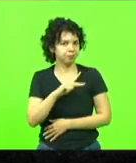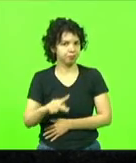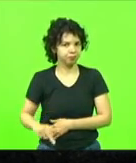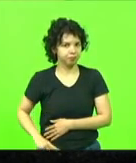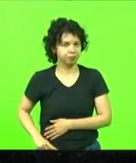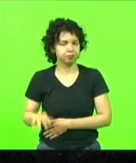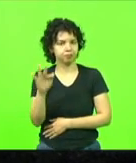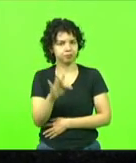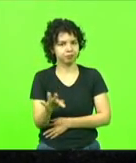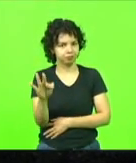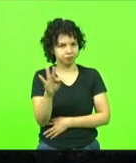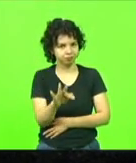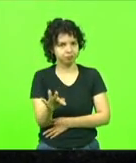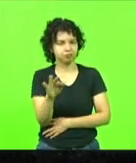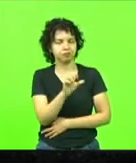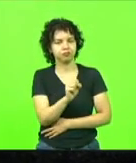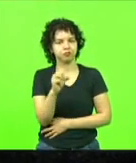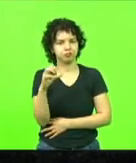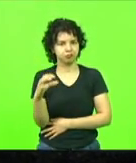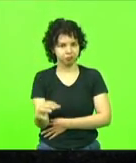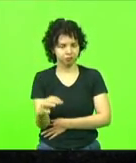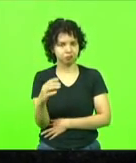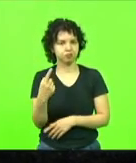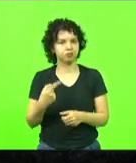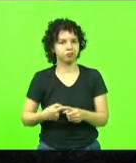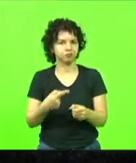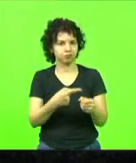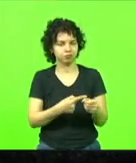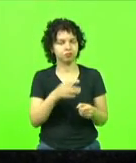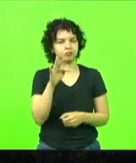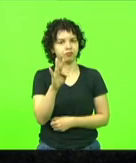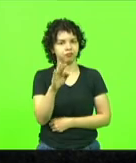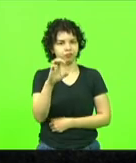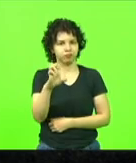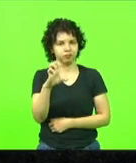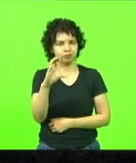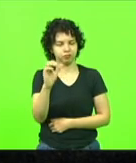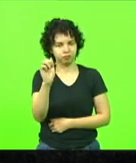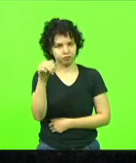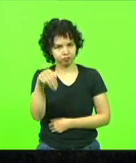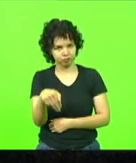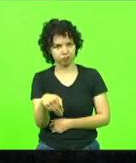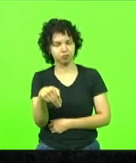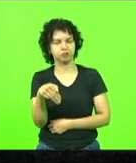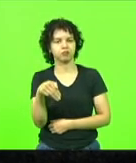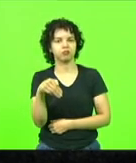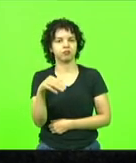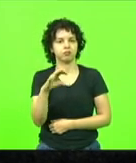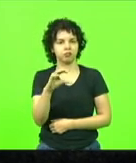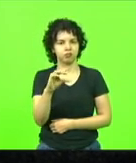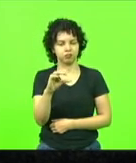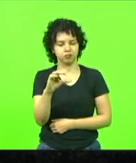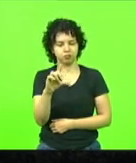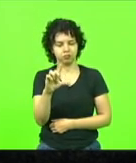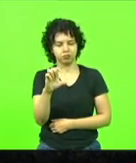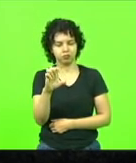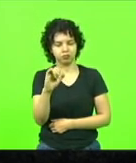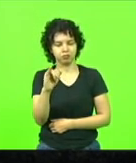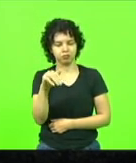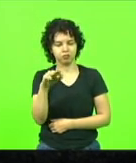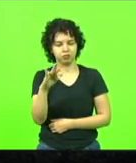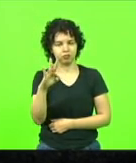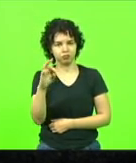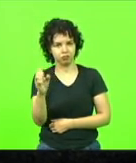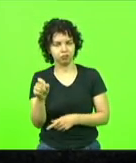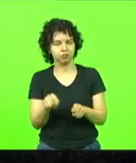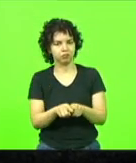Federação Catarinense dos Municípios, FECAM, Clenilton Carlos Pereira e o senhor coordenador do Colegiado